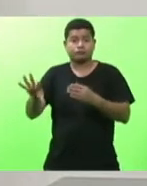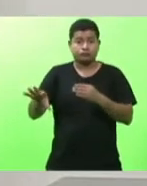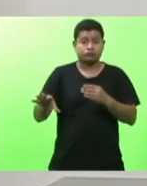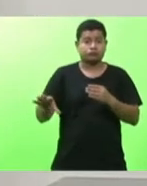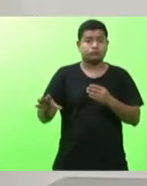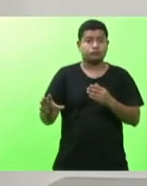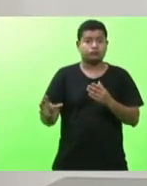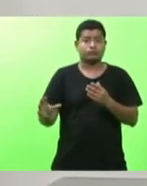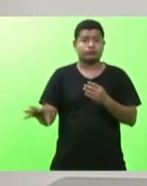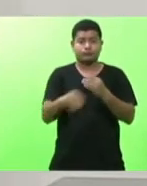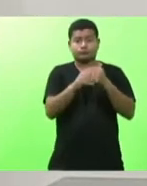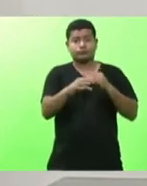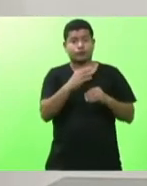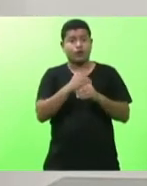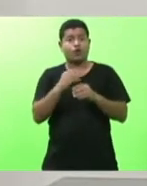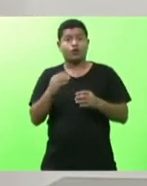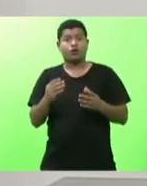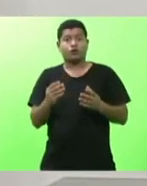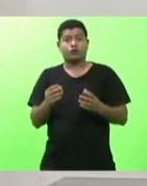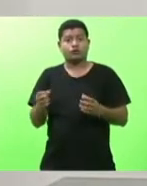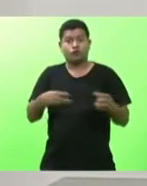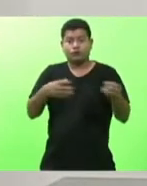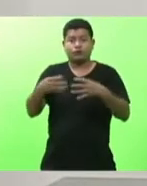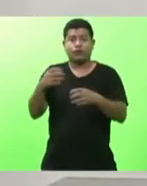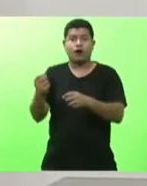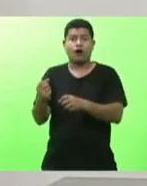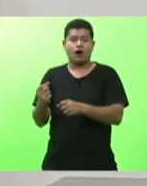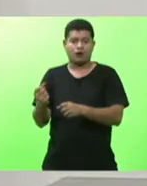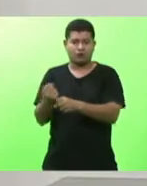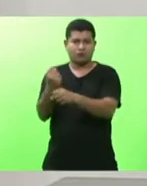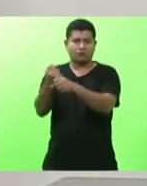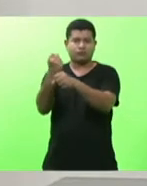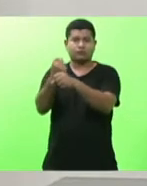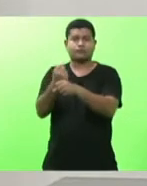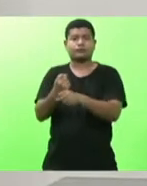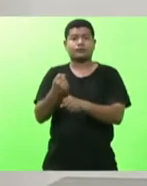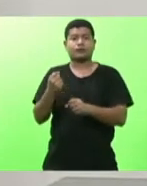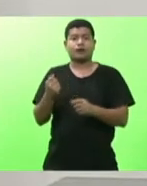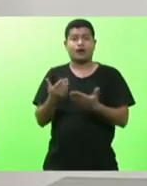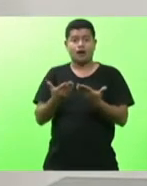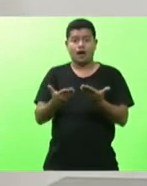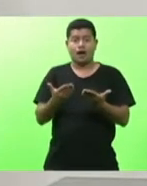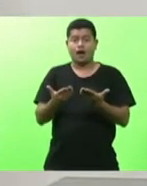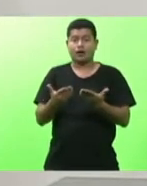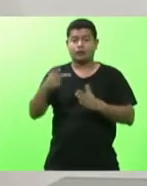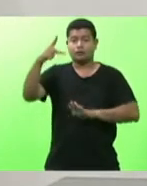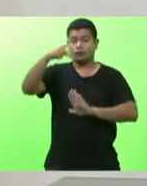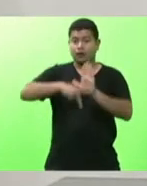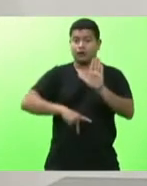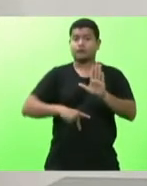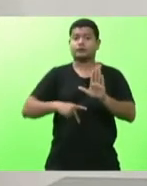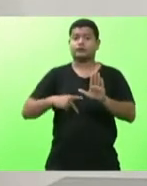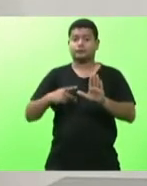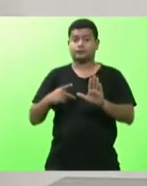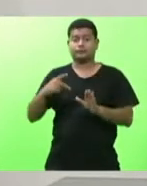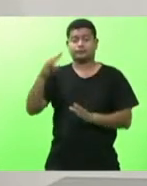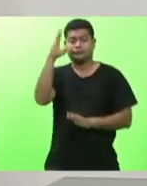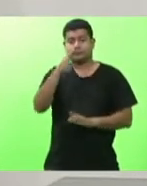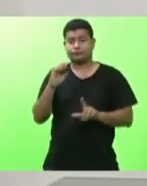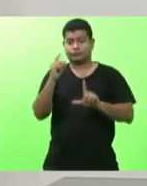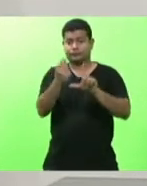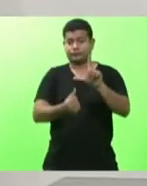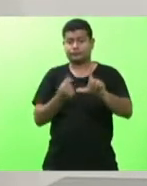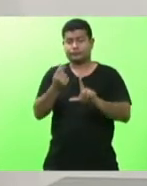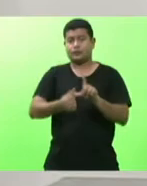novas obras no Plano Nacional de Logística em favor de Santa Catarina. É o momento de nós nos